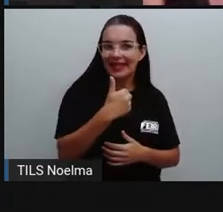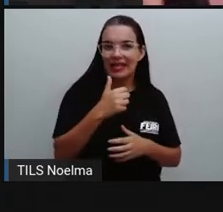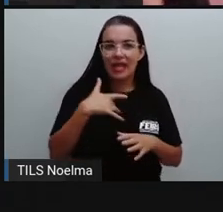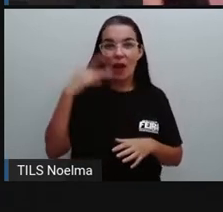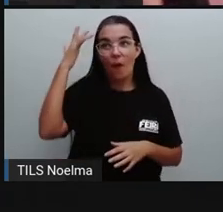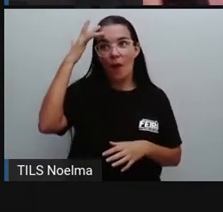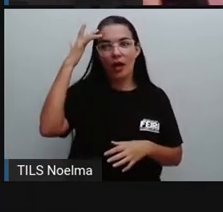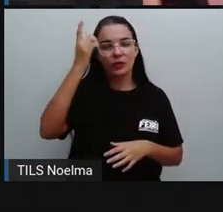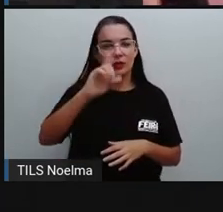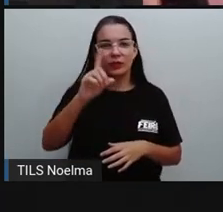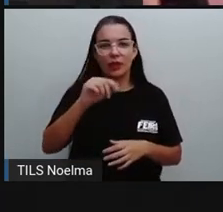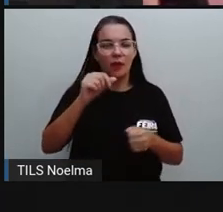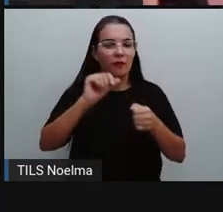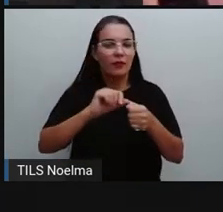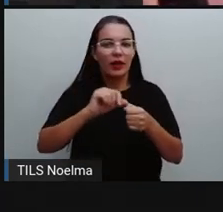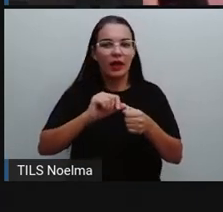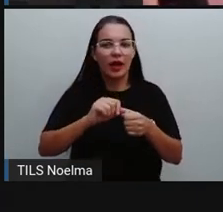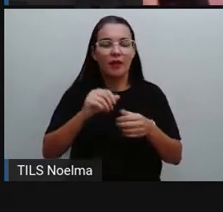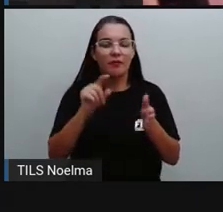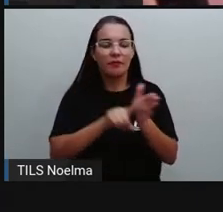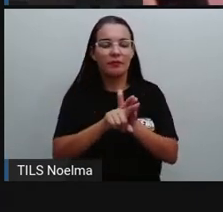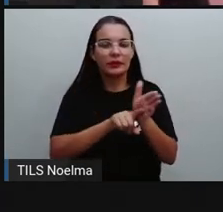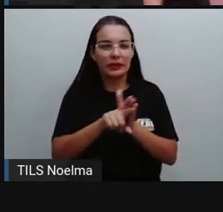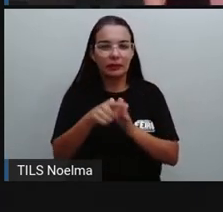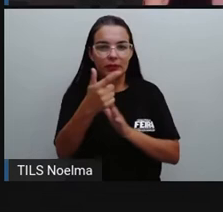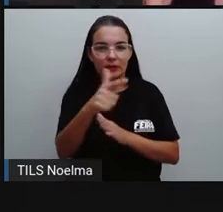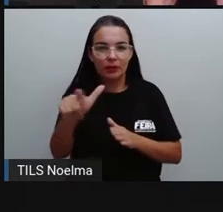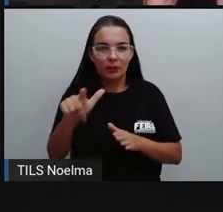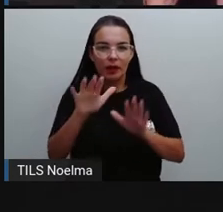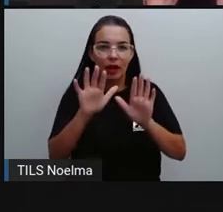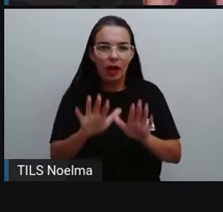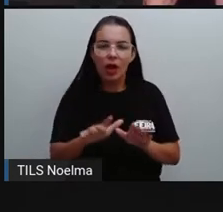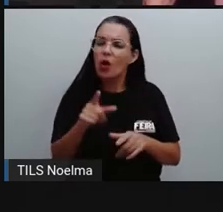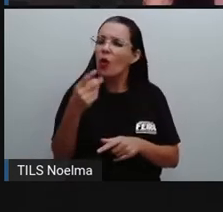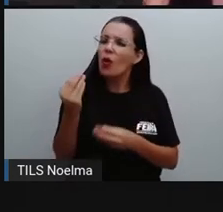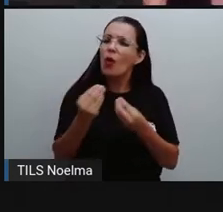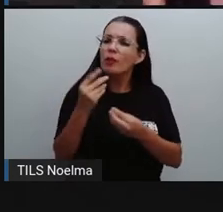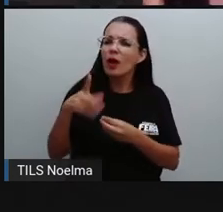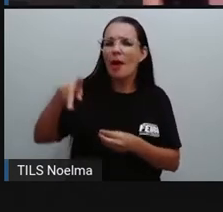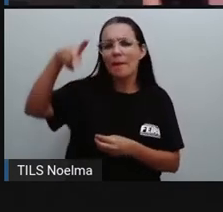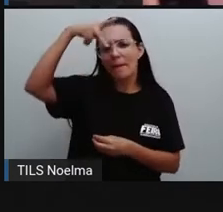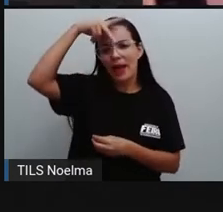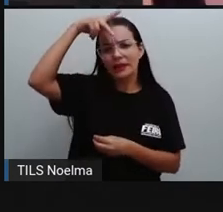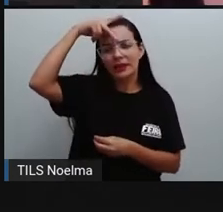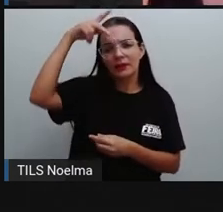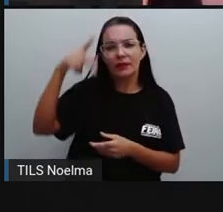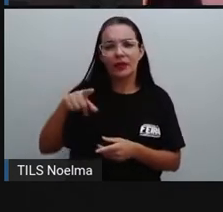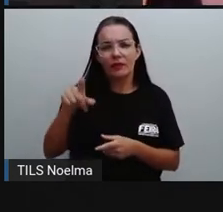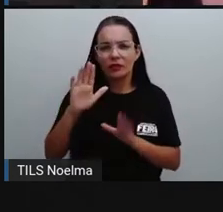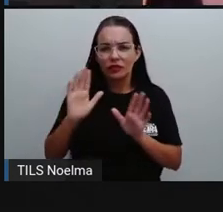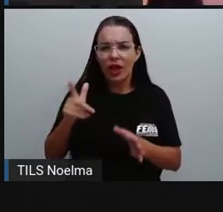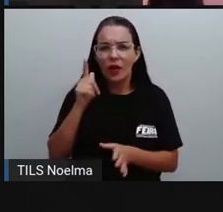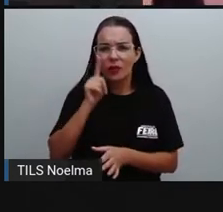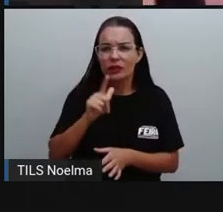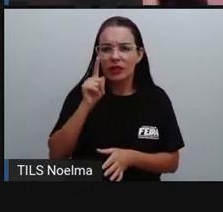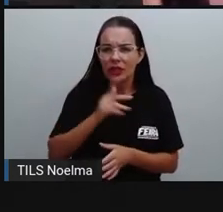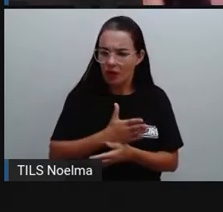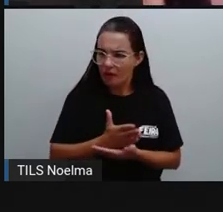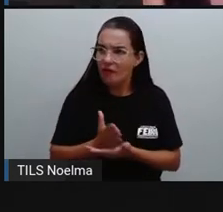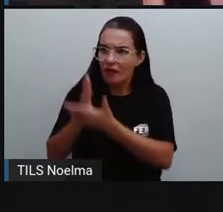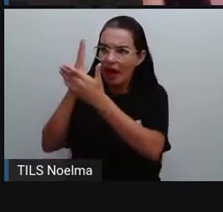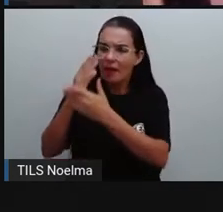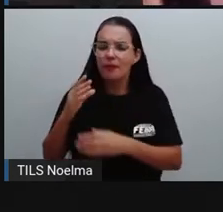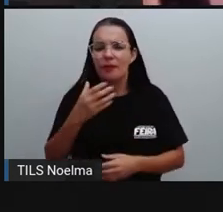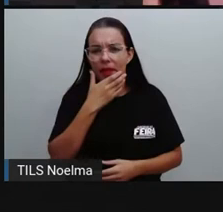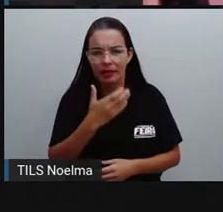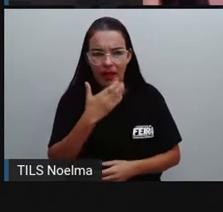não irei para o exame. Como andam os padrinhos? Eles conseguirão ir para o Natal? Espero que